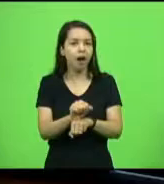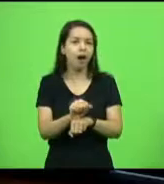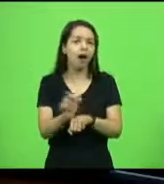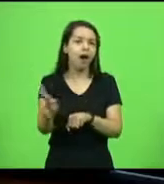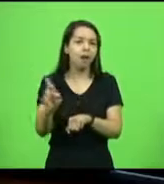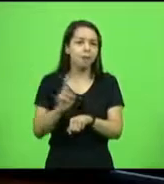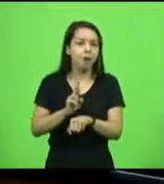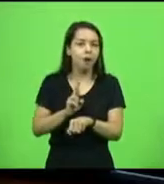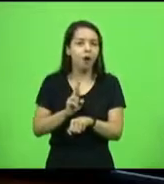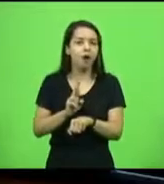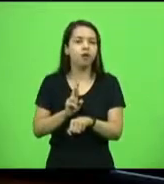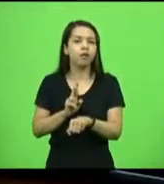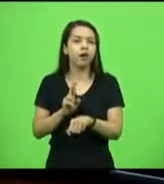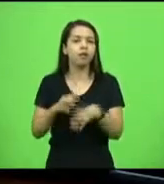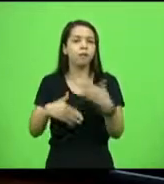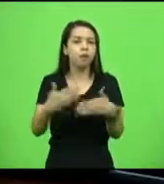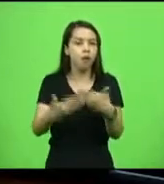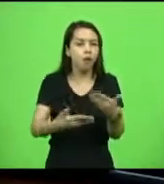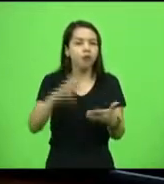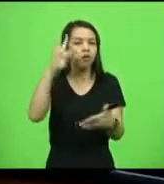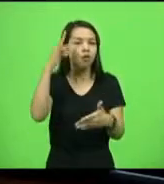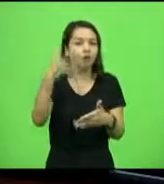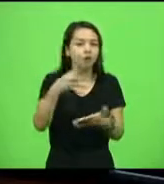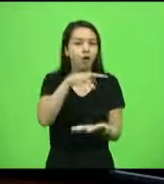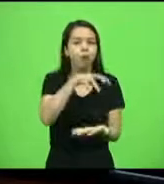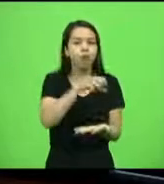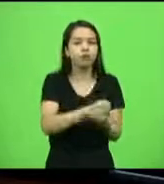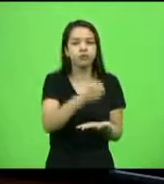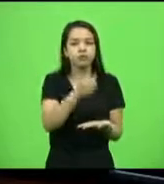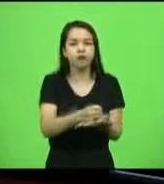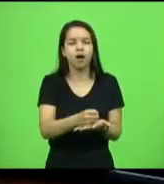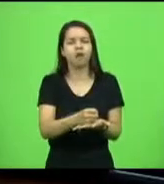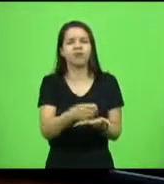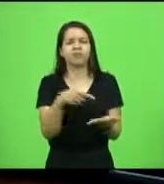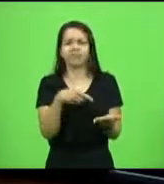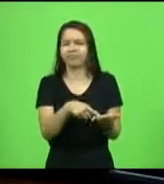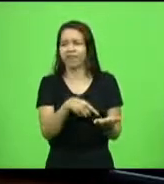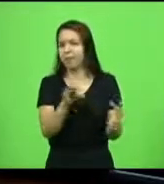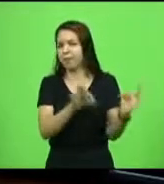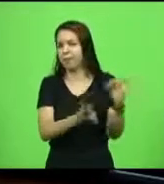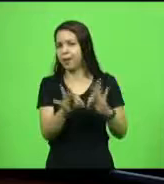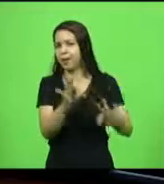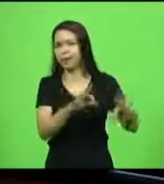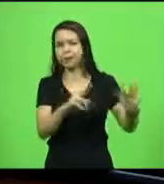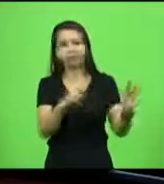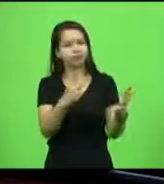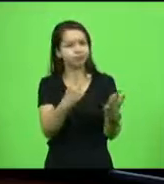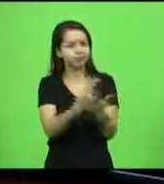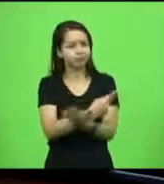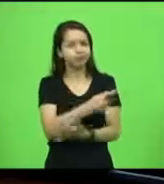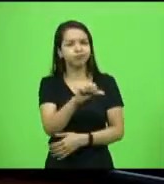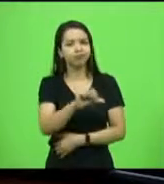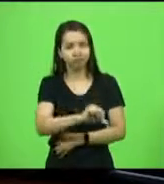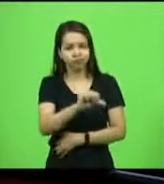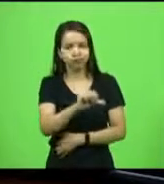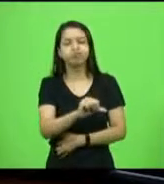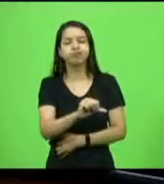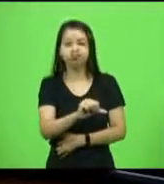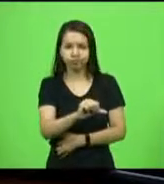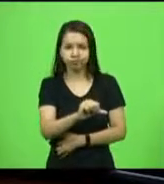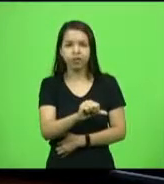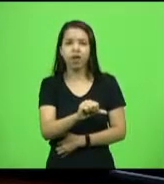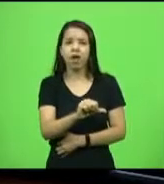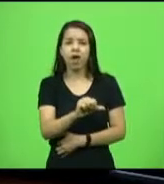para resolver um contrato que, no meu entendimento, foi muito mal feito e tem poucas garantias ao